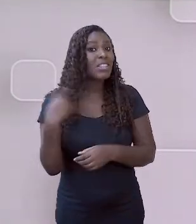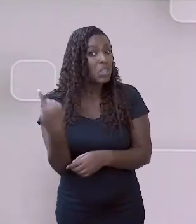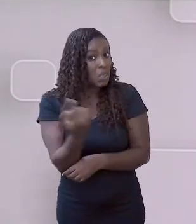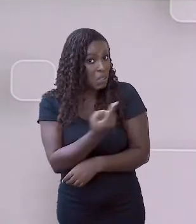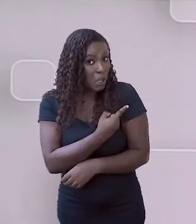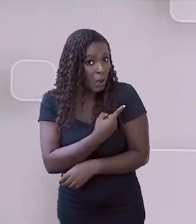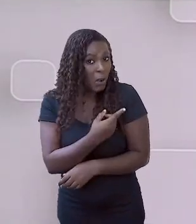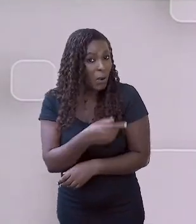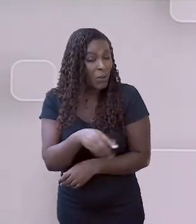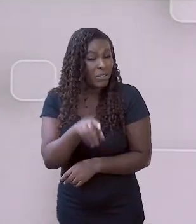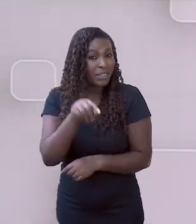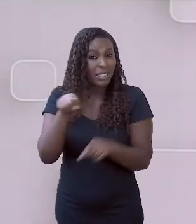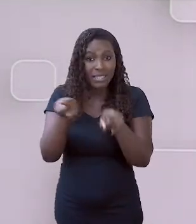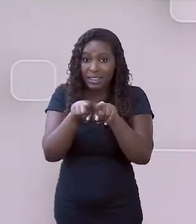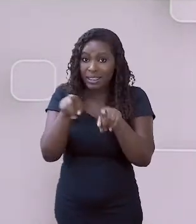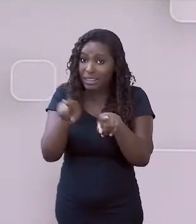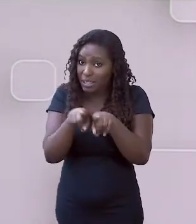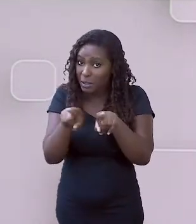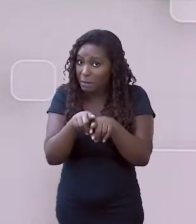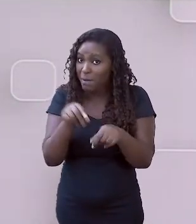tipos diariamente.